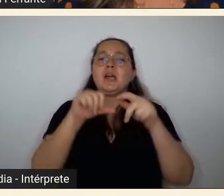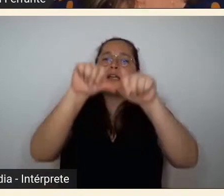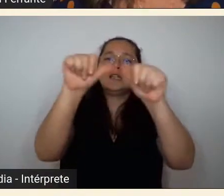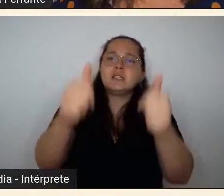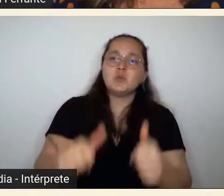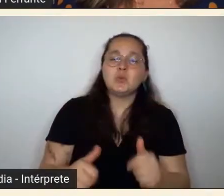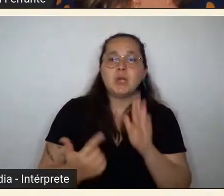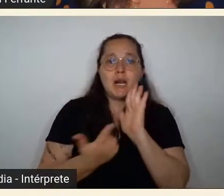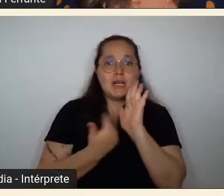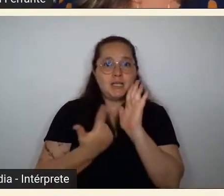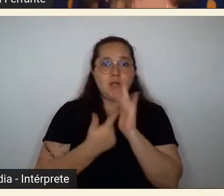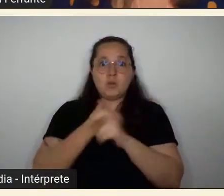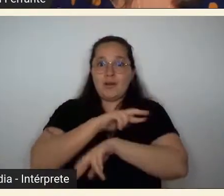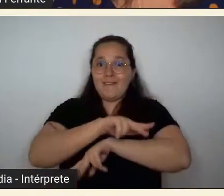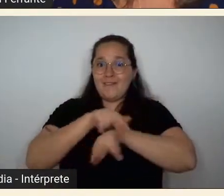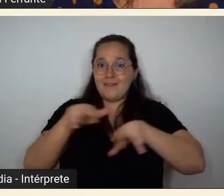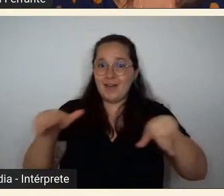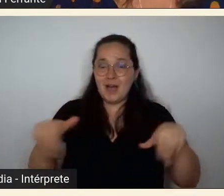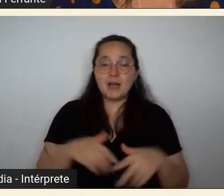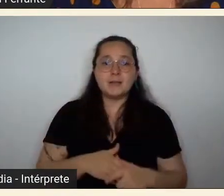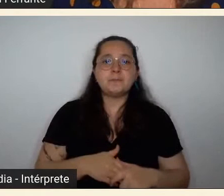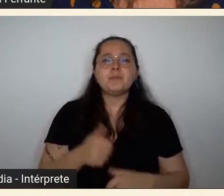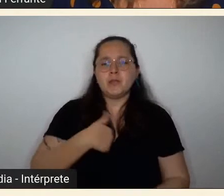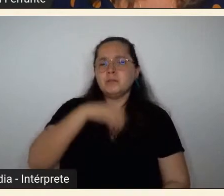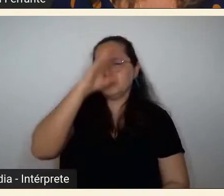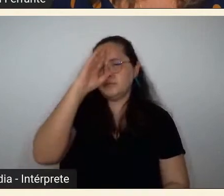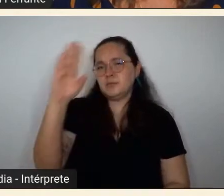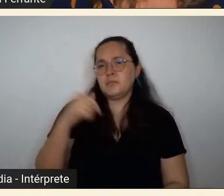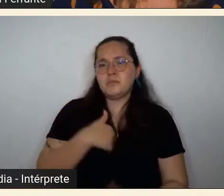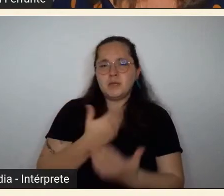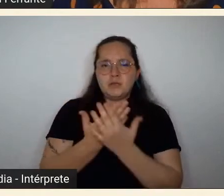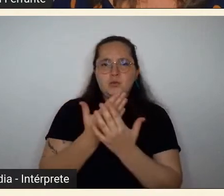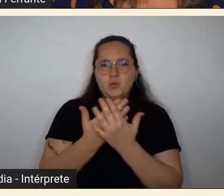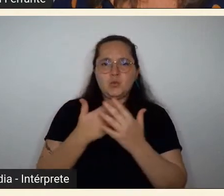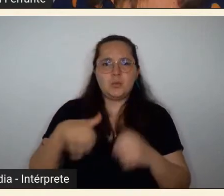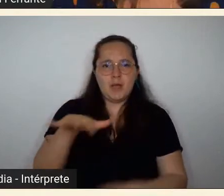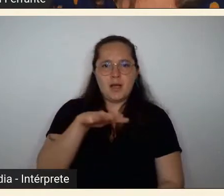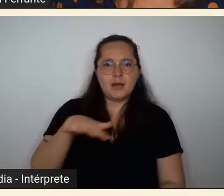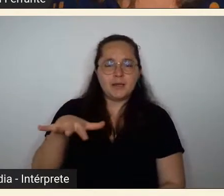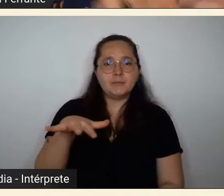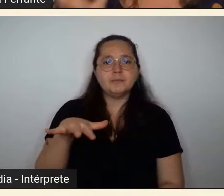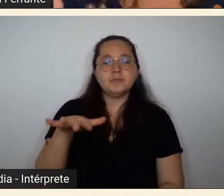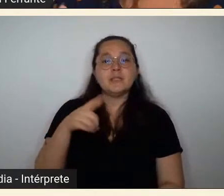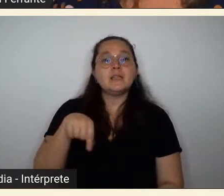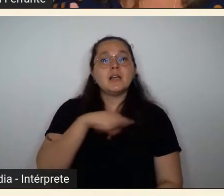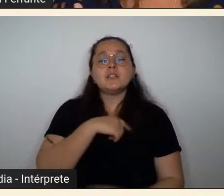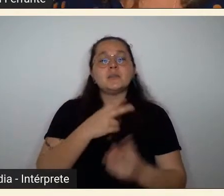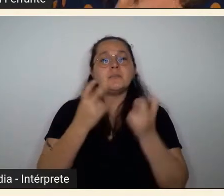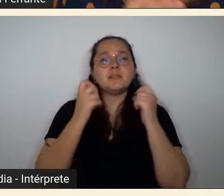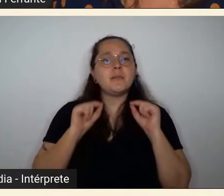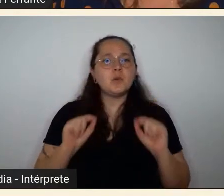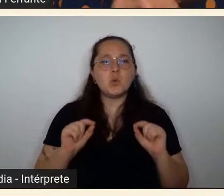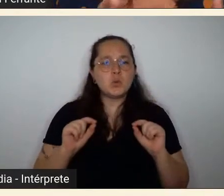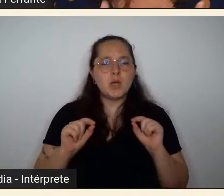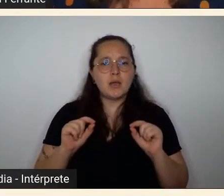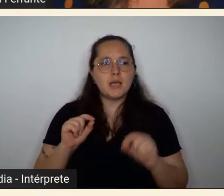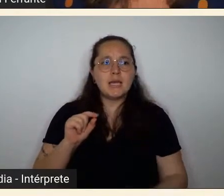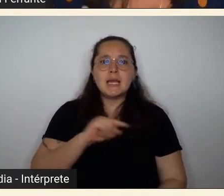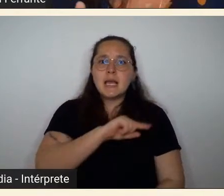literatura que é a minha área de estudo principalmente e que a gente em que a gente nota que eles buscavam algo que